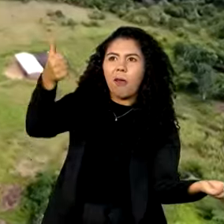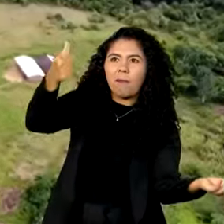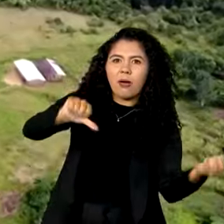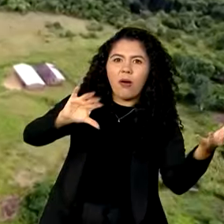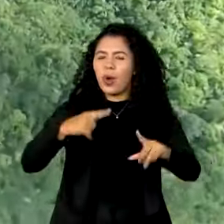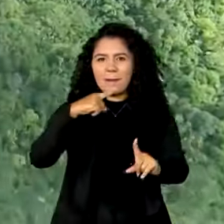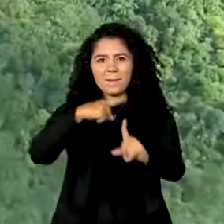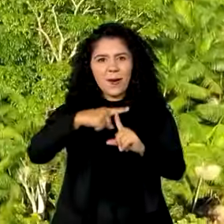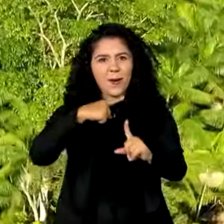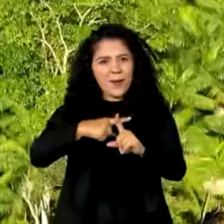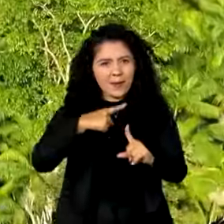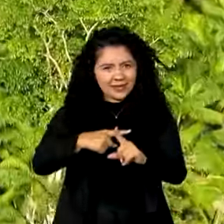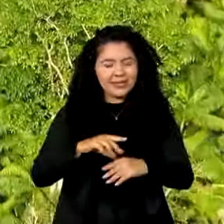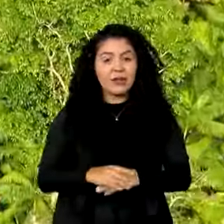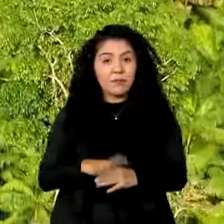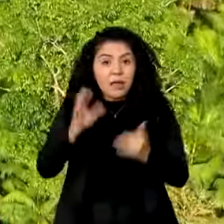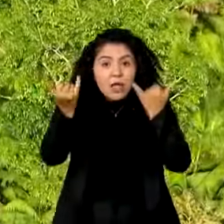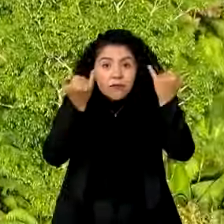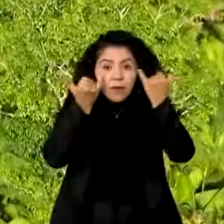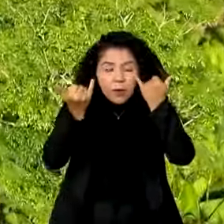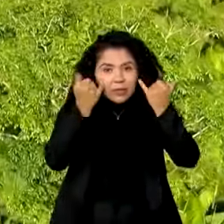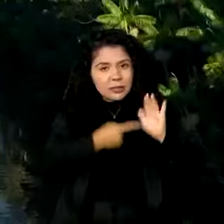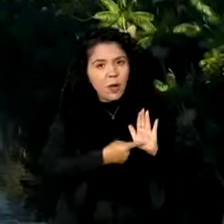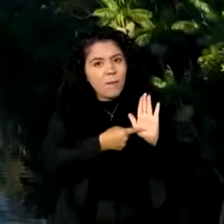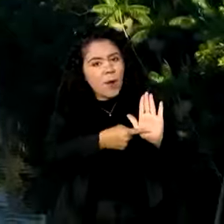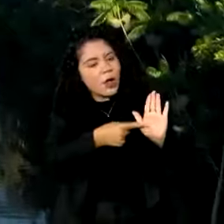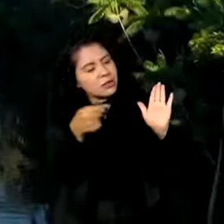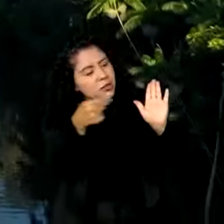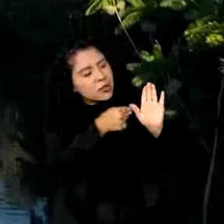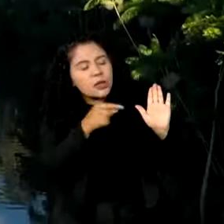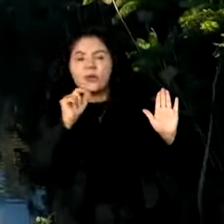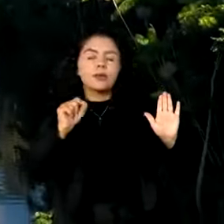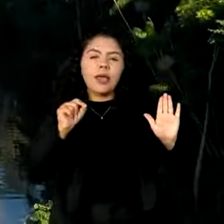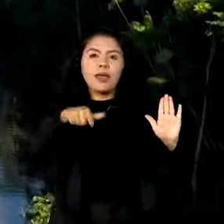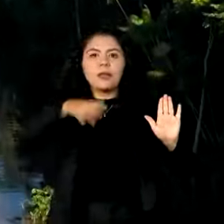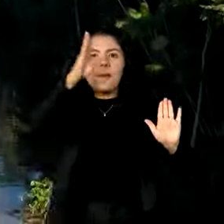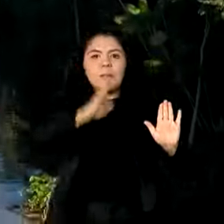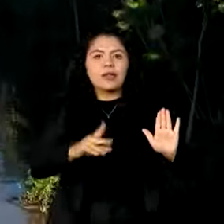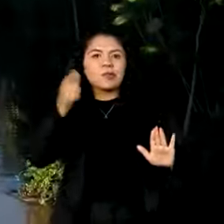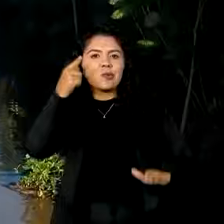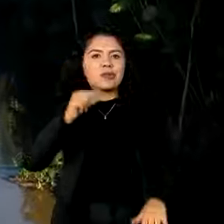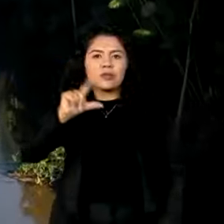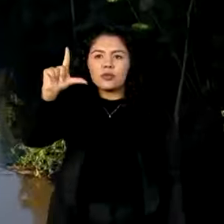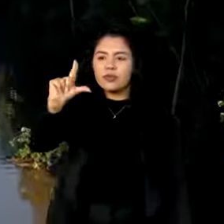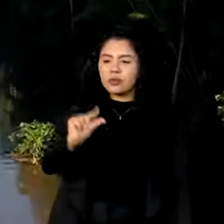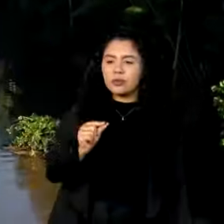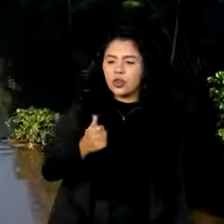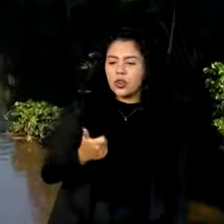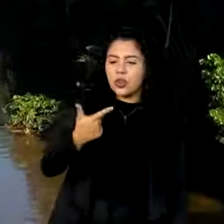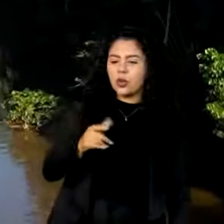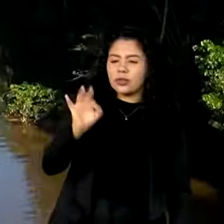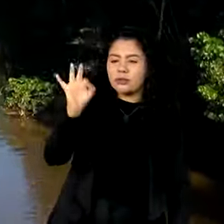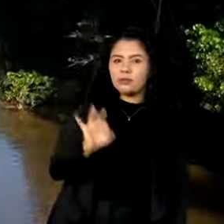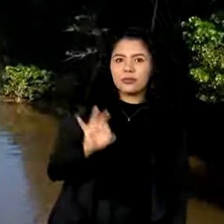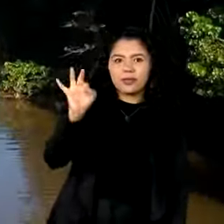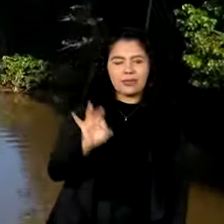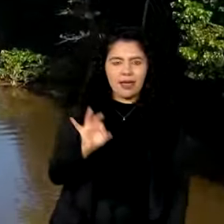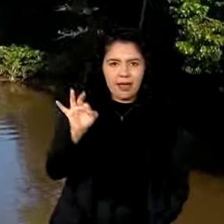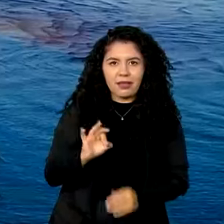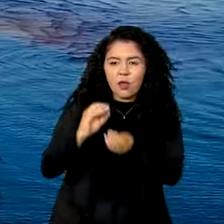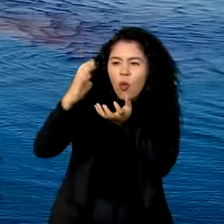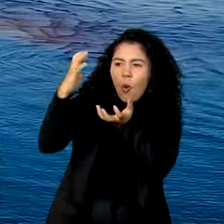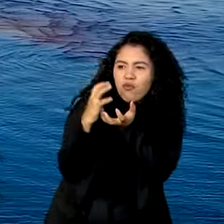Observatório do Clima, mostram que o Brasil registrou queda de 12% nas emissões de gases de estufa em